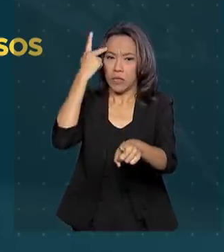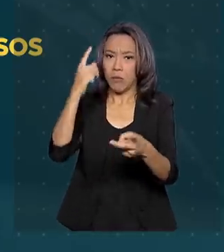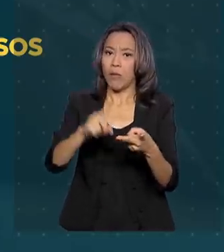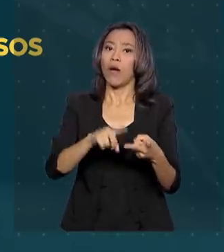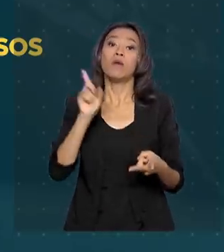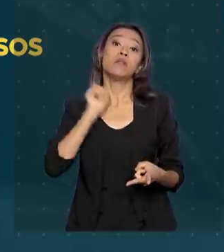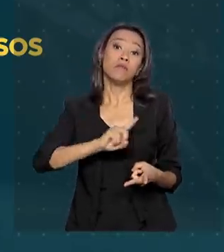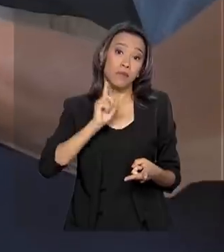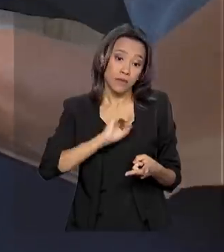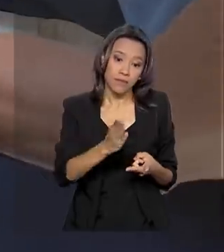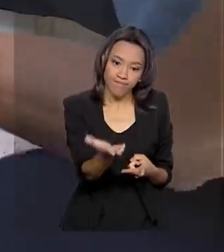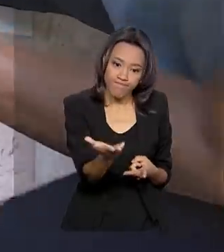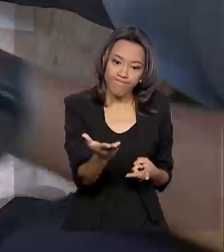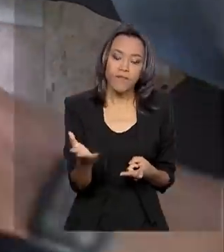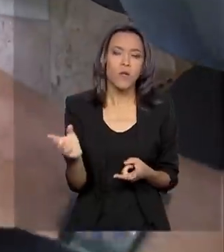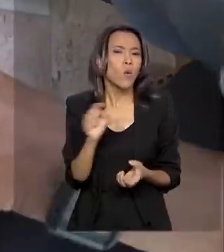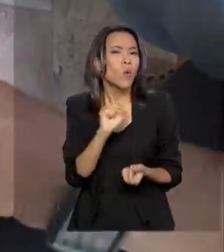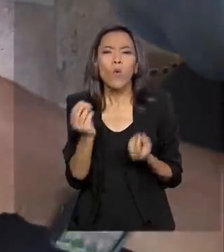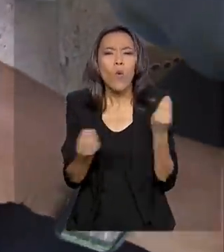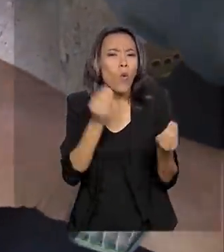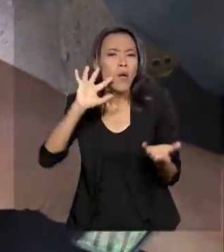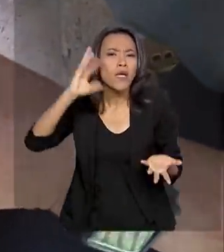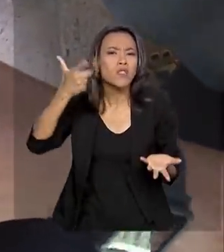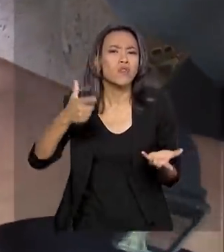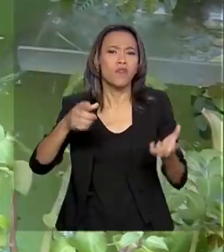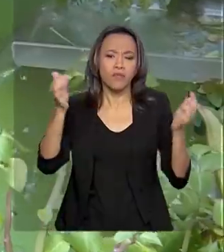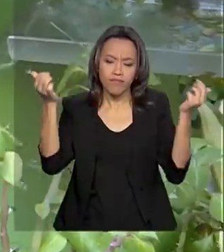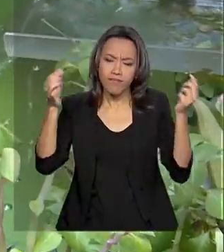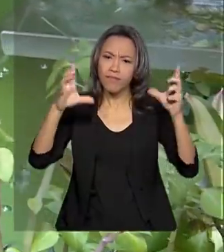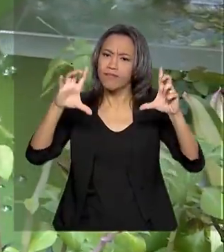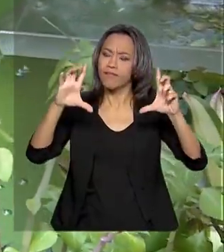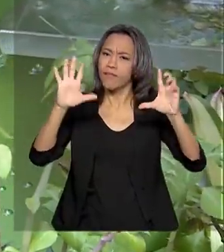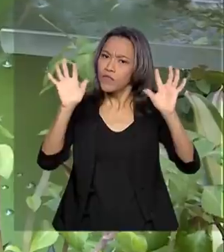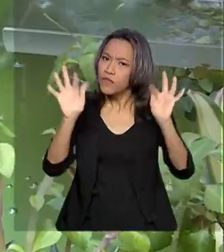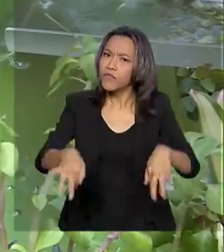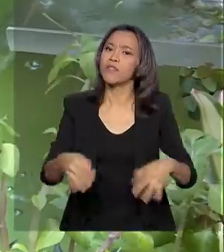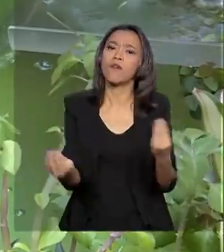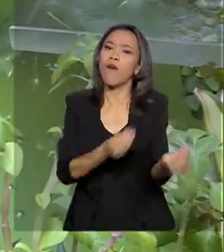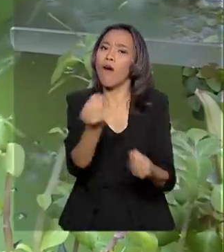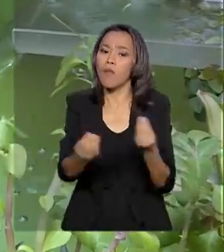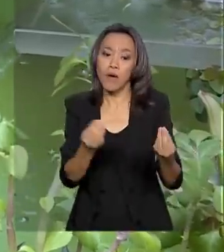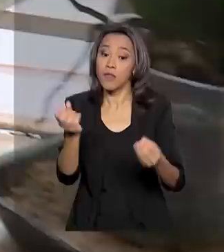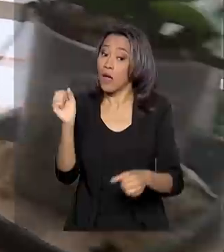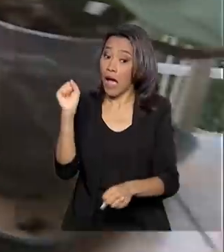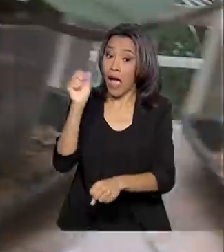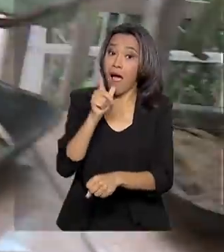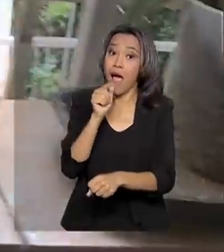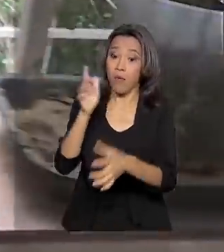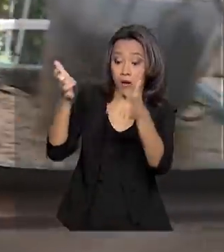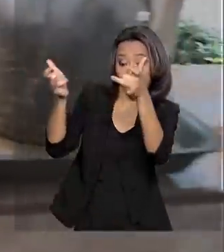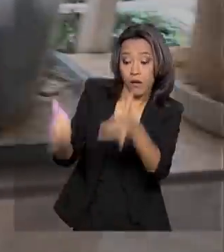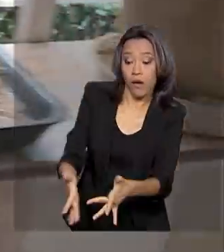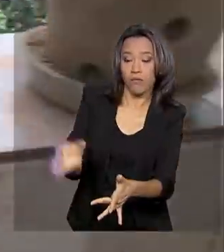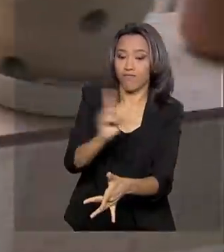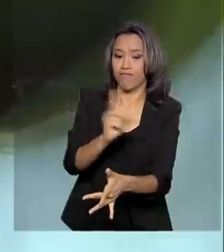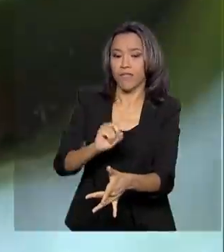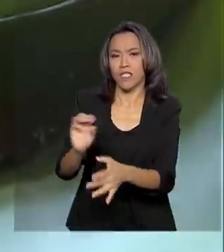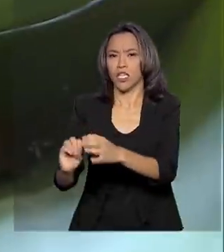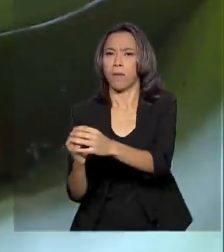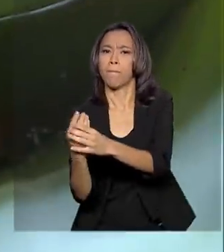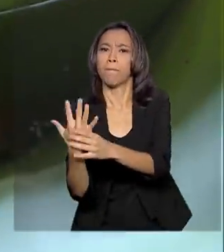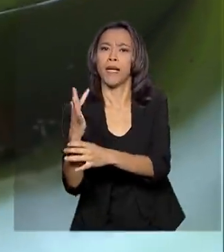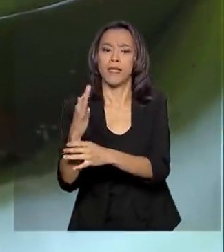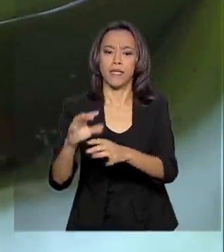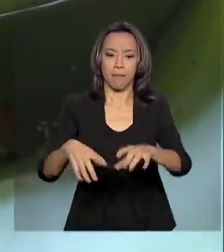e Minas Gerais. O caminho para dar um fim à dengue passa por não deixar a água parada, seja nos vasos de plantas,